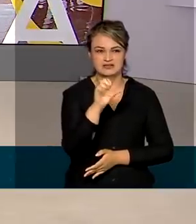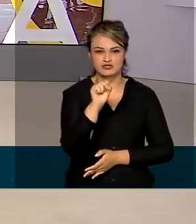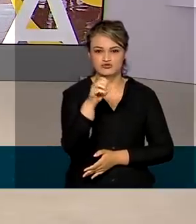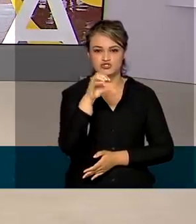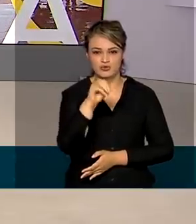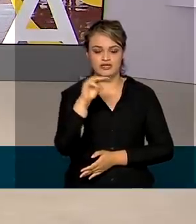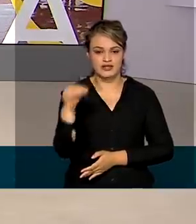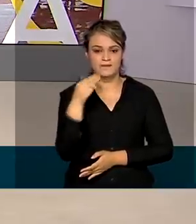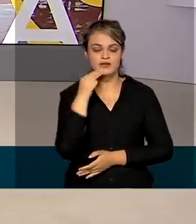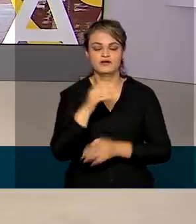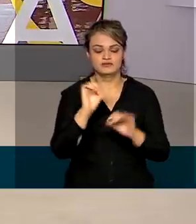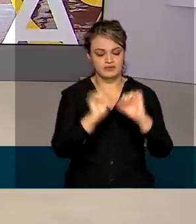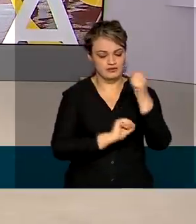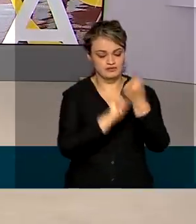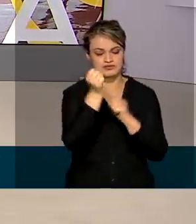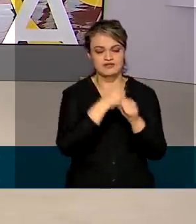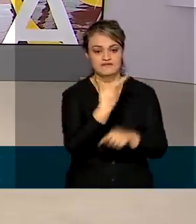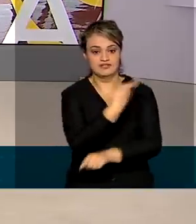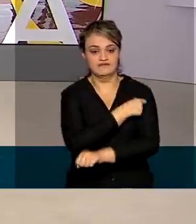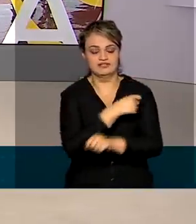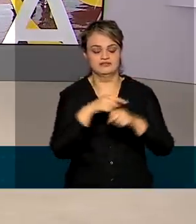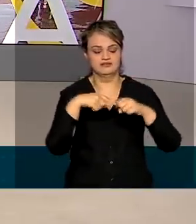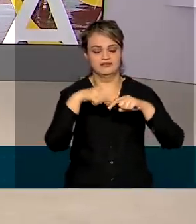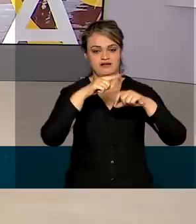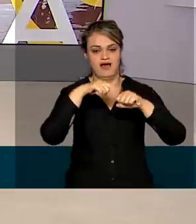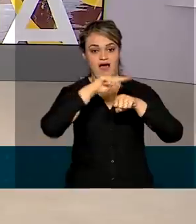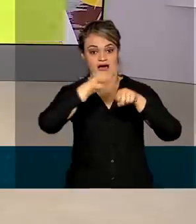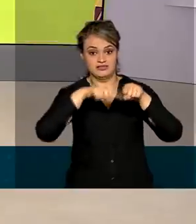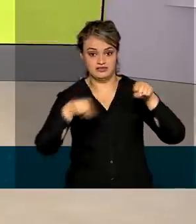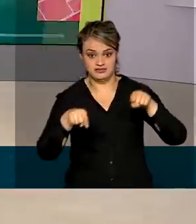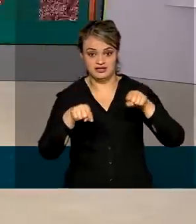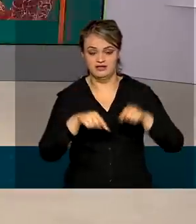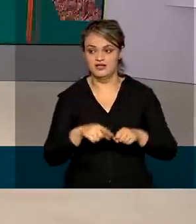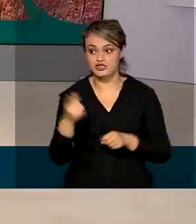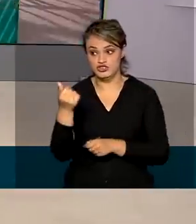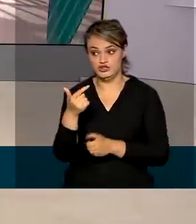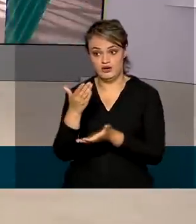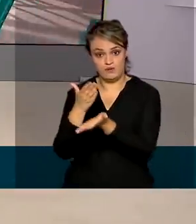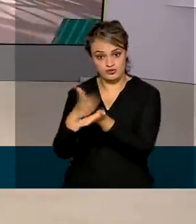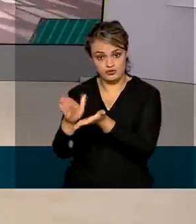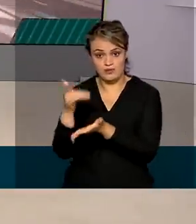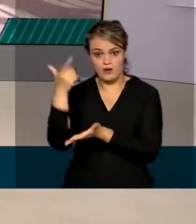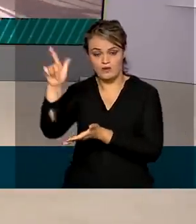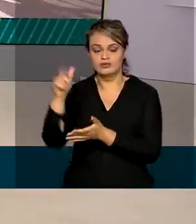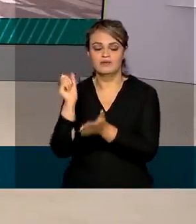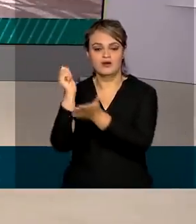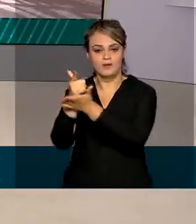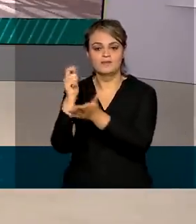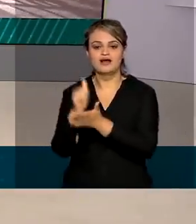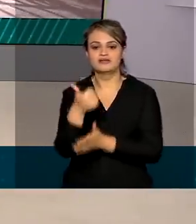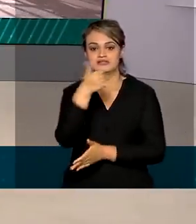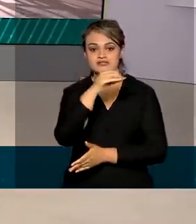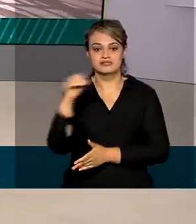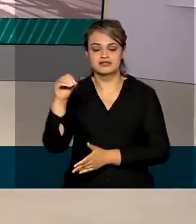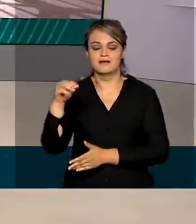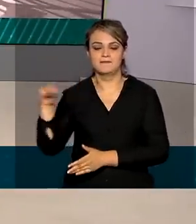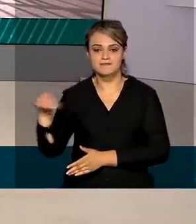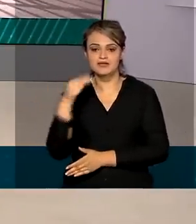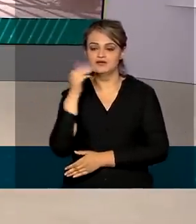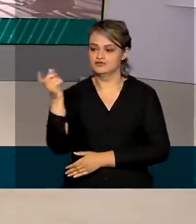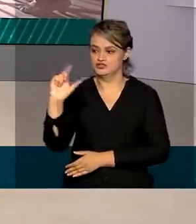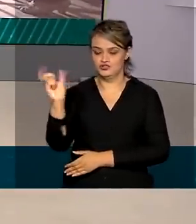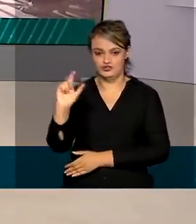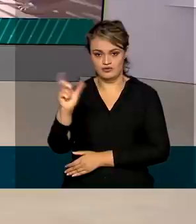produção de 50 milhões de doses da AstraZeneca. O restante do dinheiro vai para a compra de mais 100 milhões de doses de